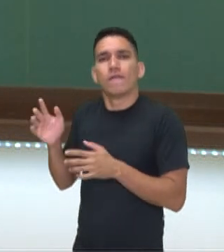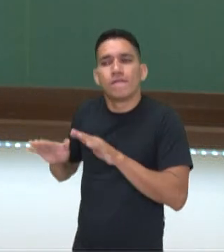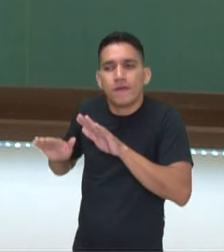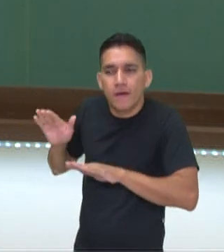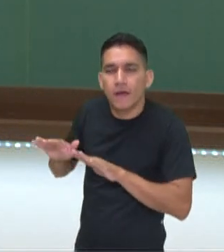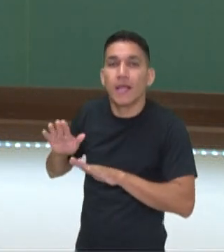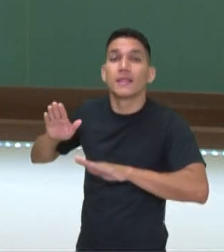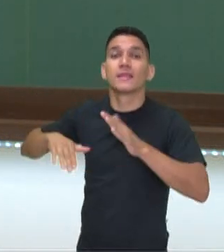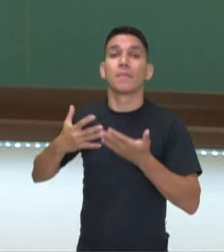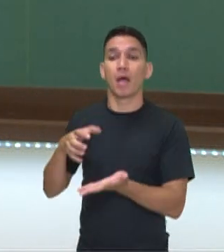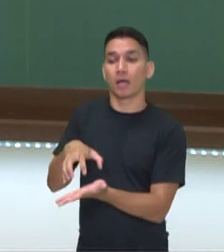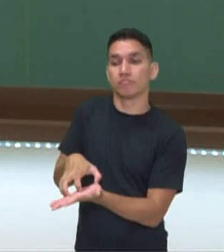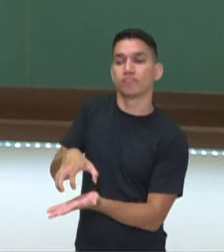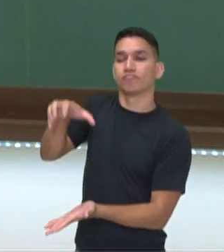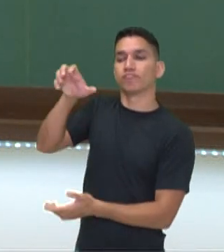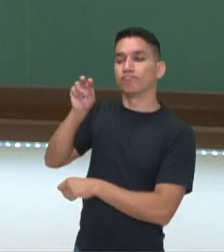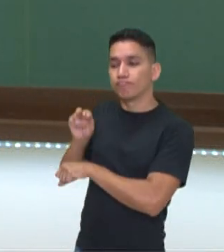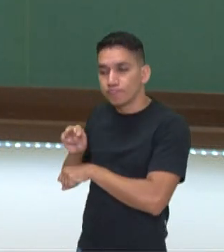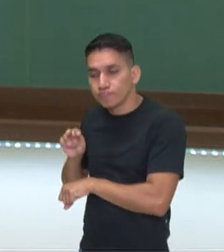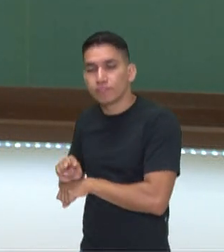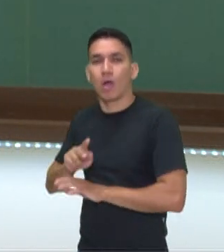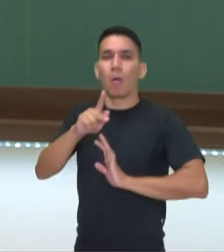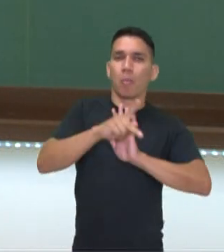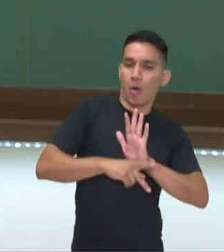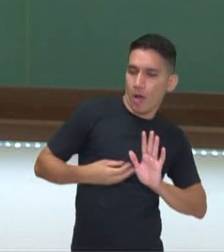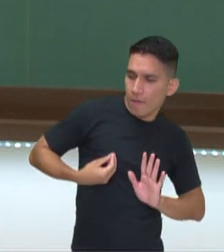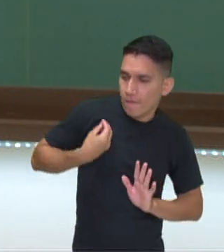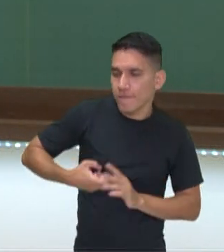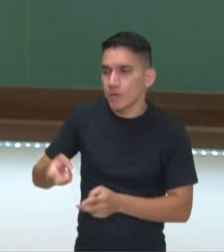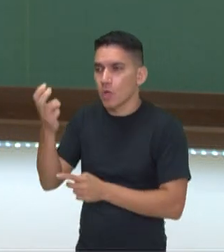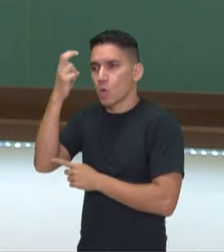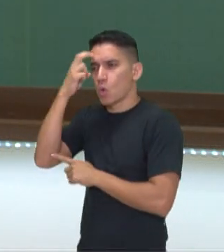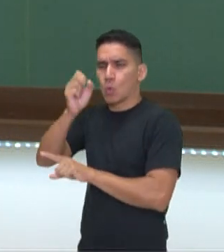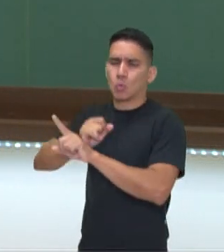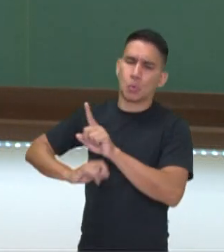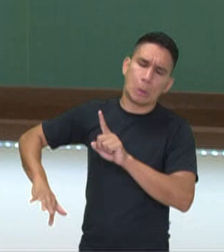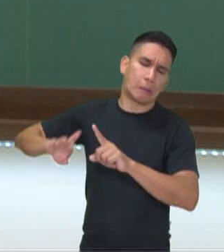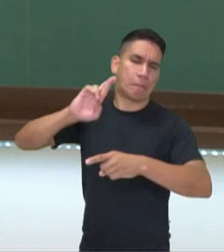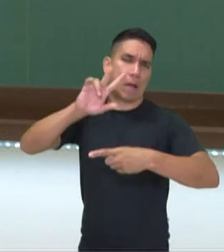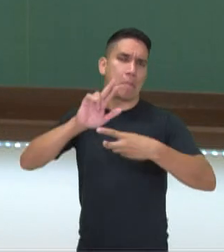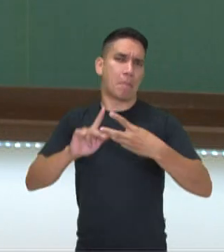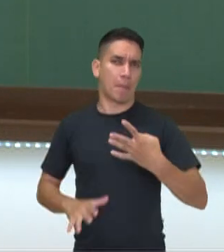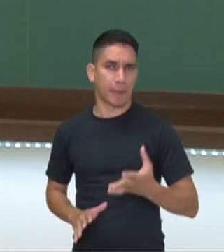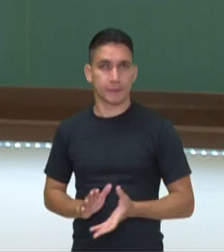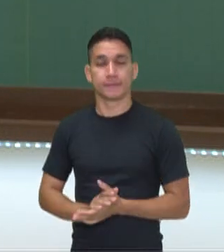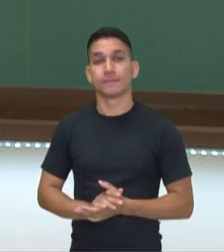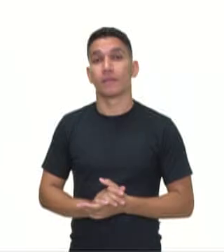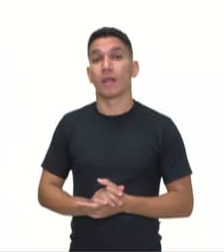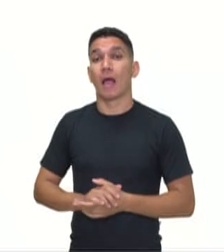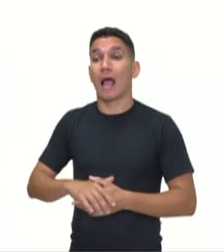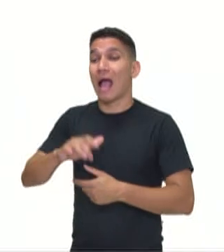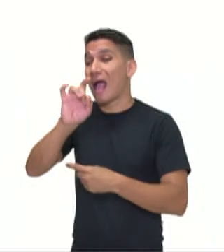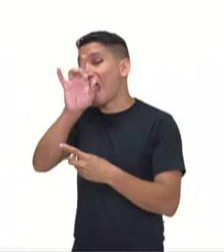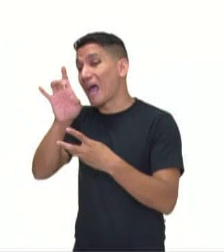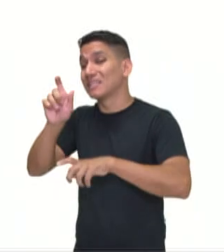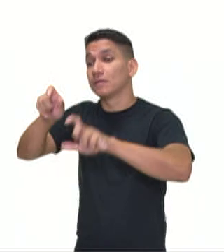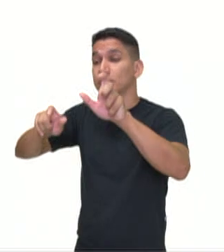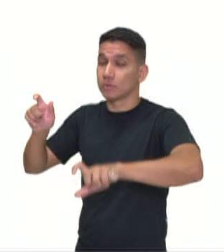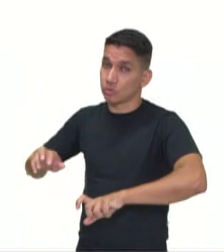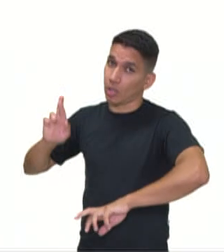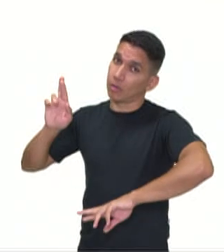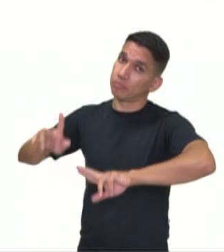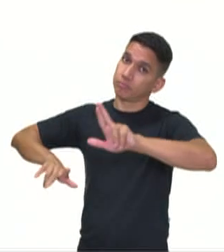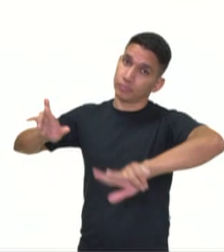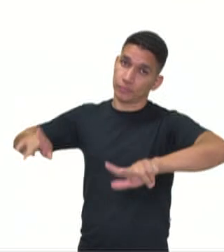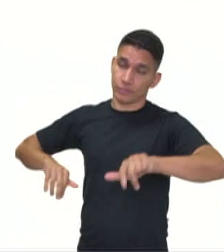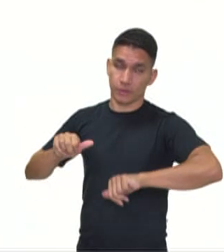criações, projetos de vida, cultura, sociedade, etc. Eles variam de sujeito pra sujeito ou de